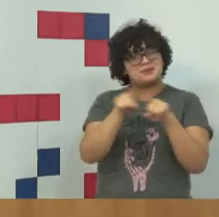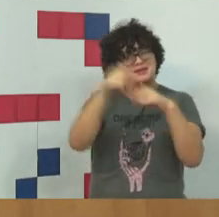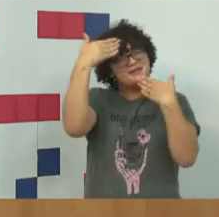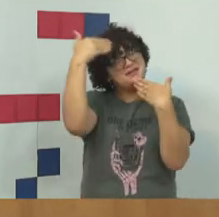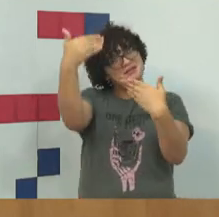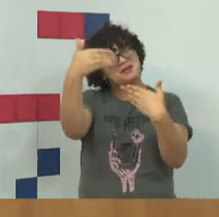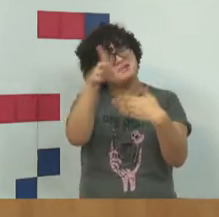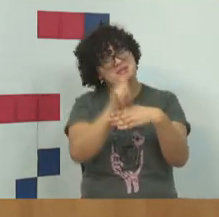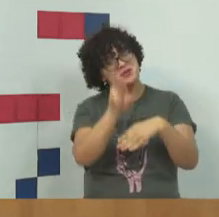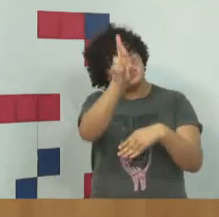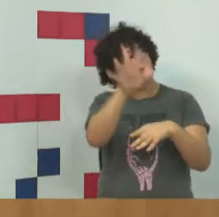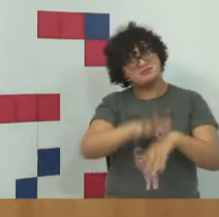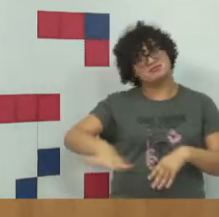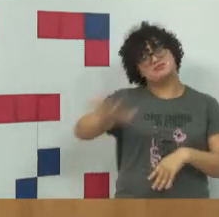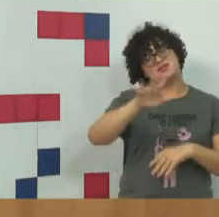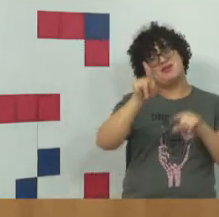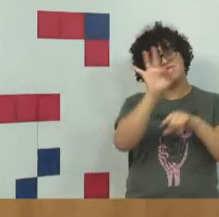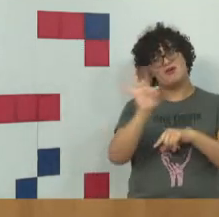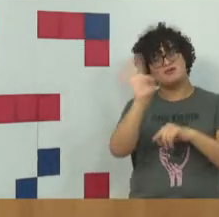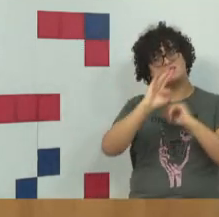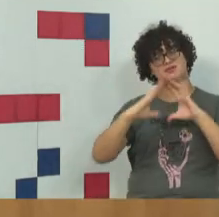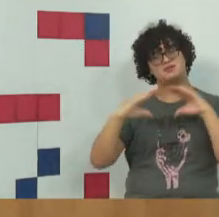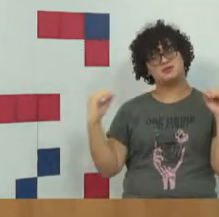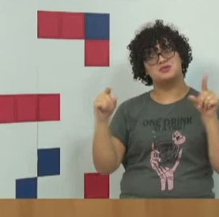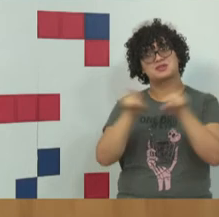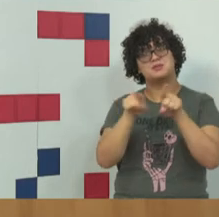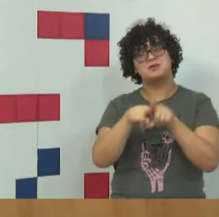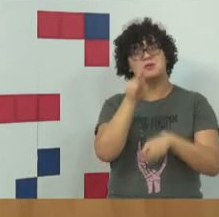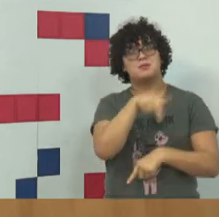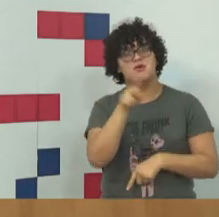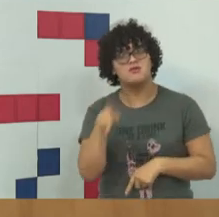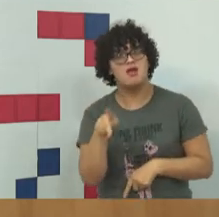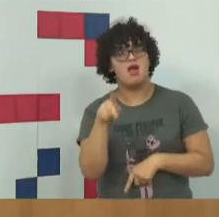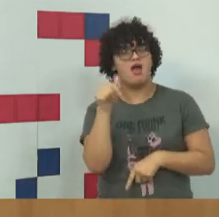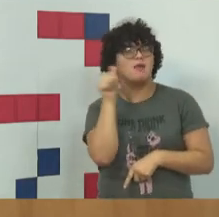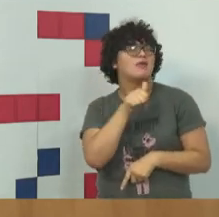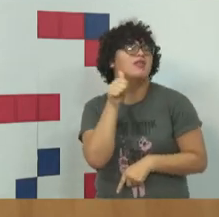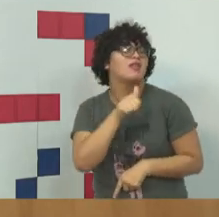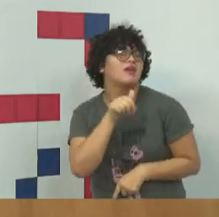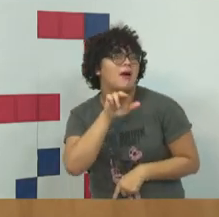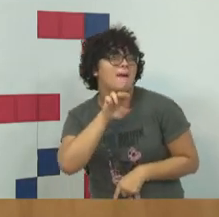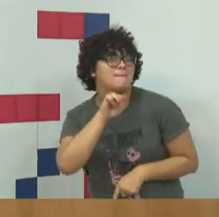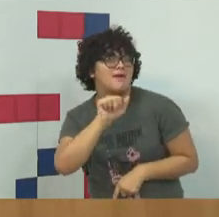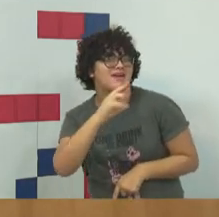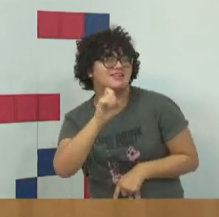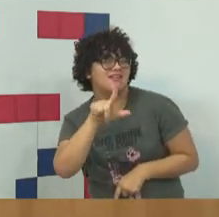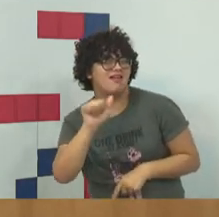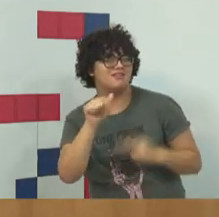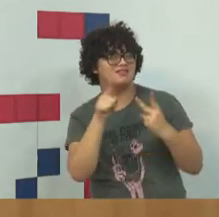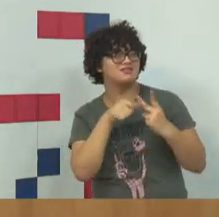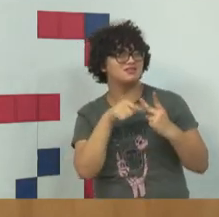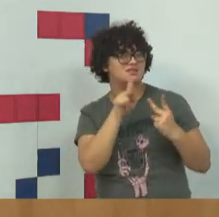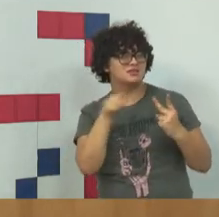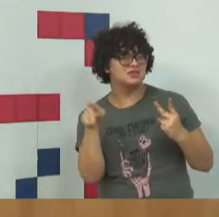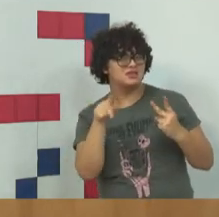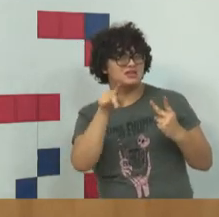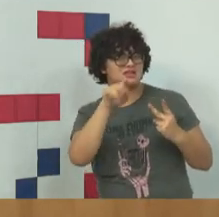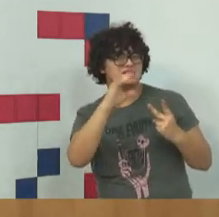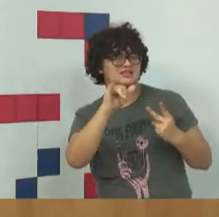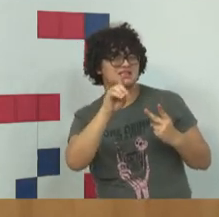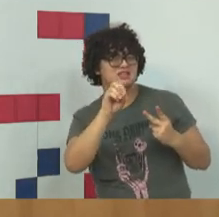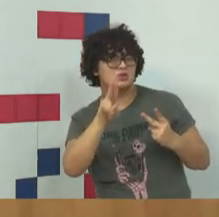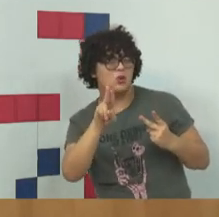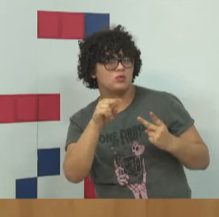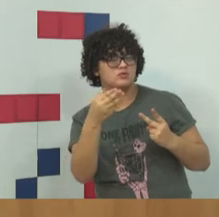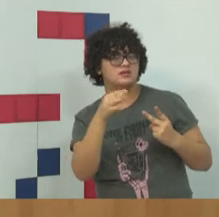a reitoria, agradecer a instituição como um todo, os professores, a professora Marcela, o professor Sido, o Spencer